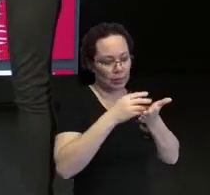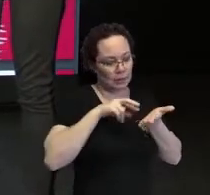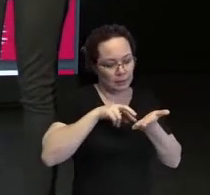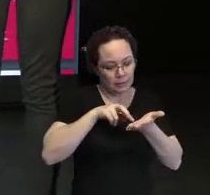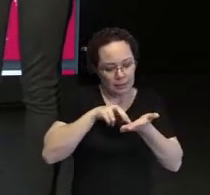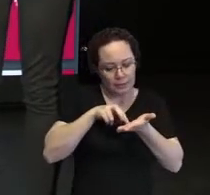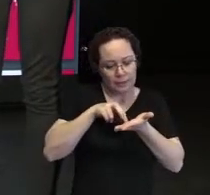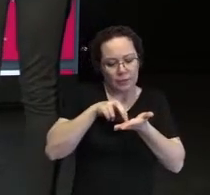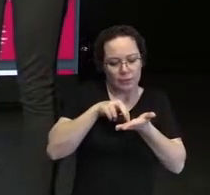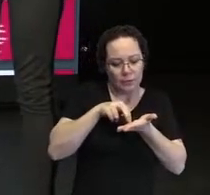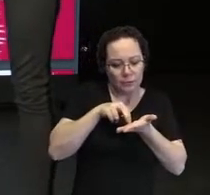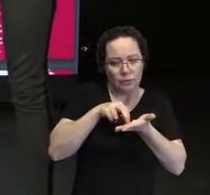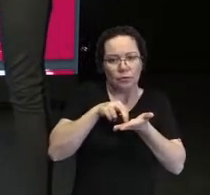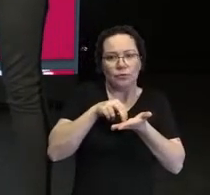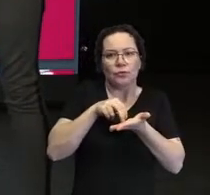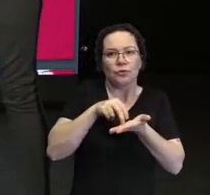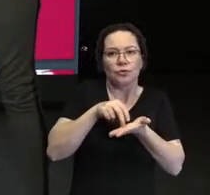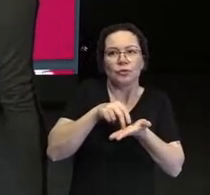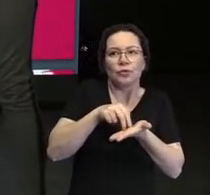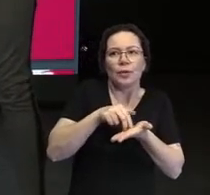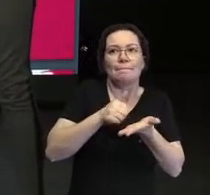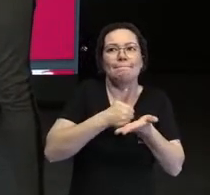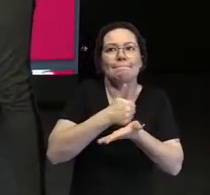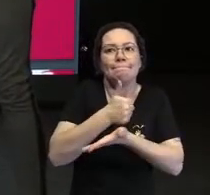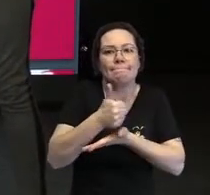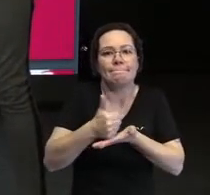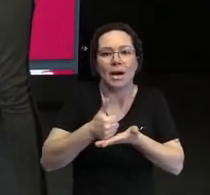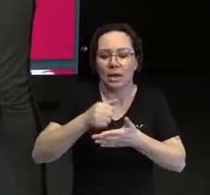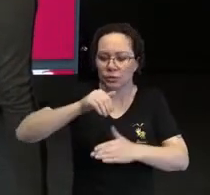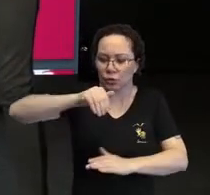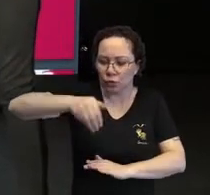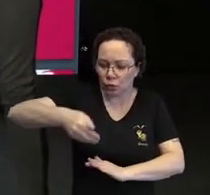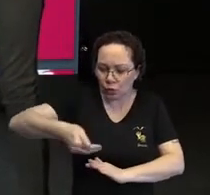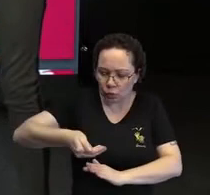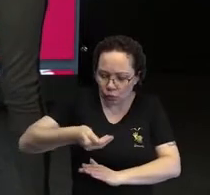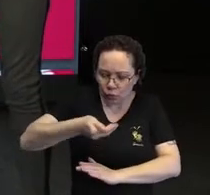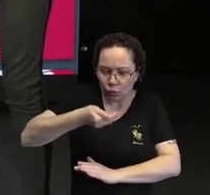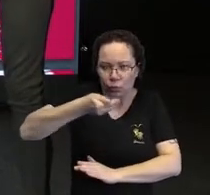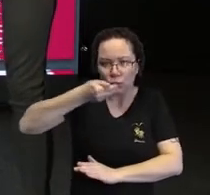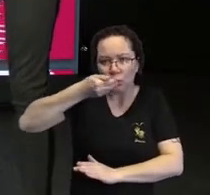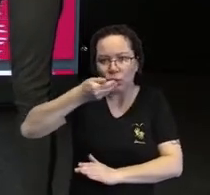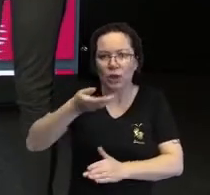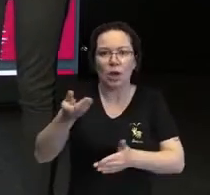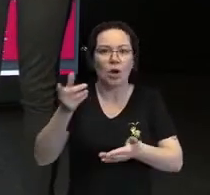movimentos básicos, como levar uma colher na boca, voltar a escrever,